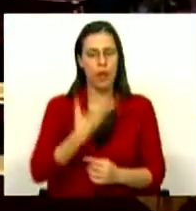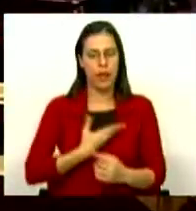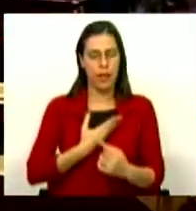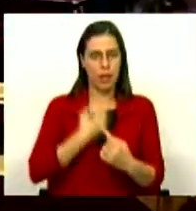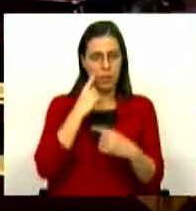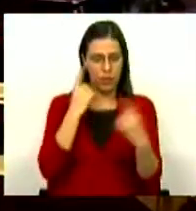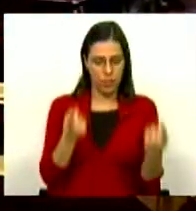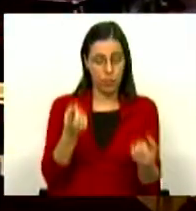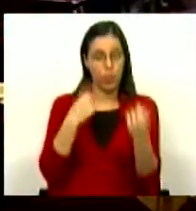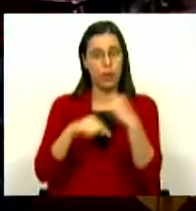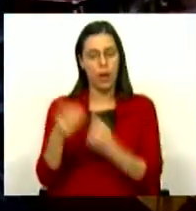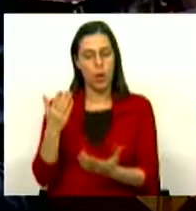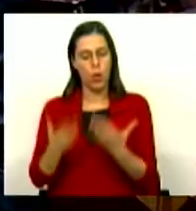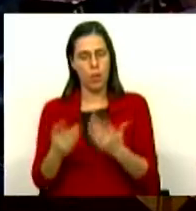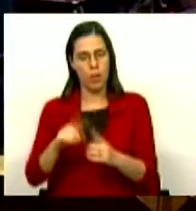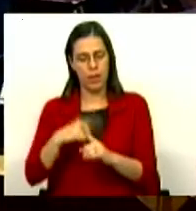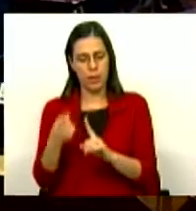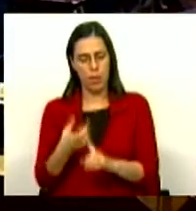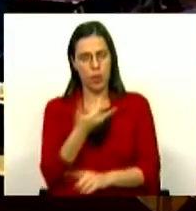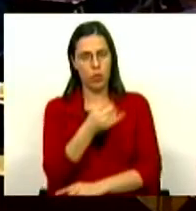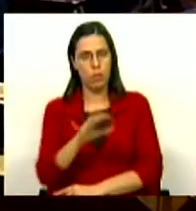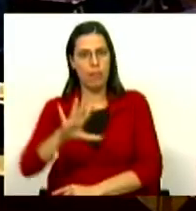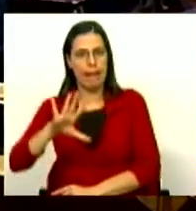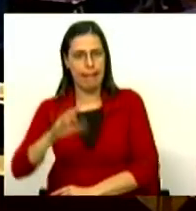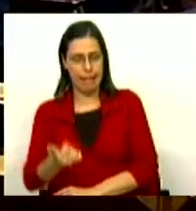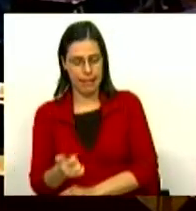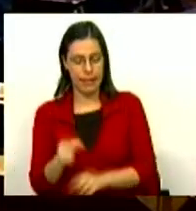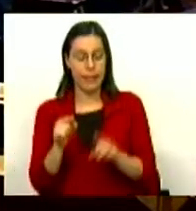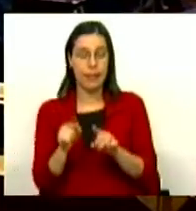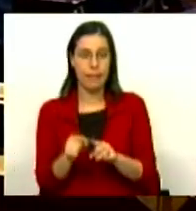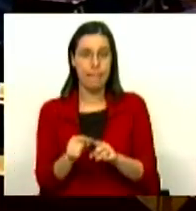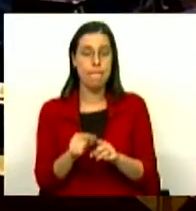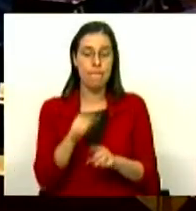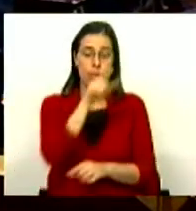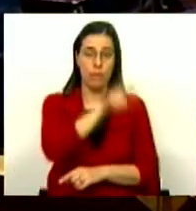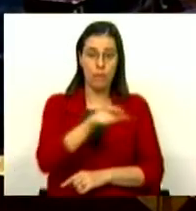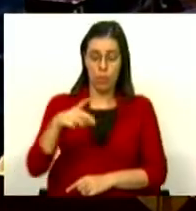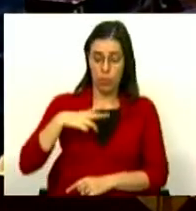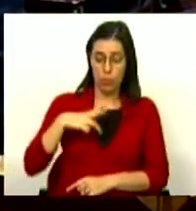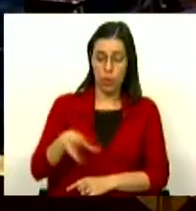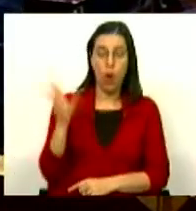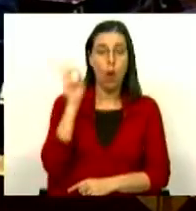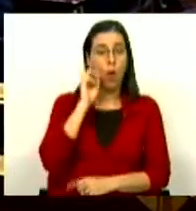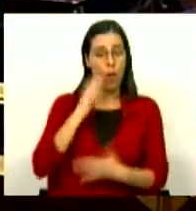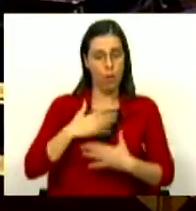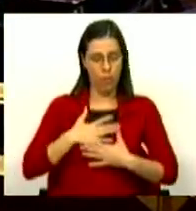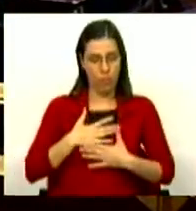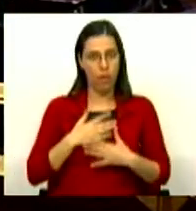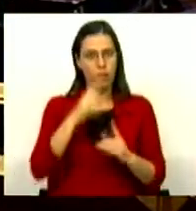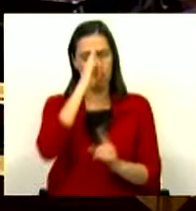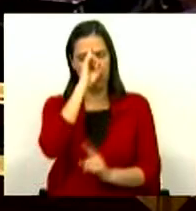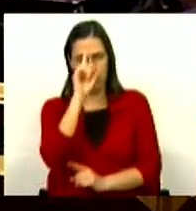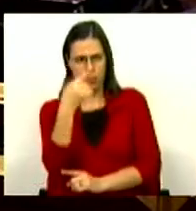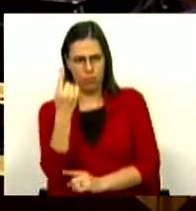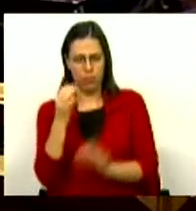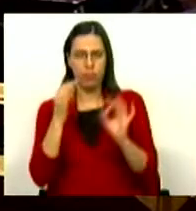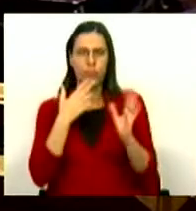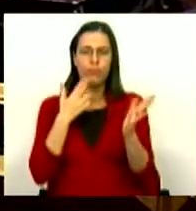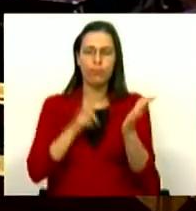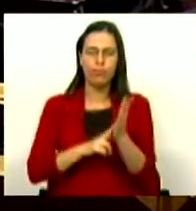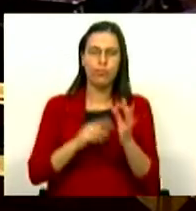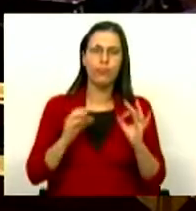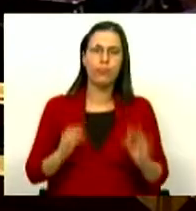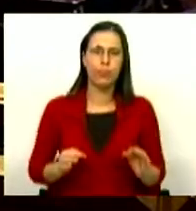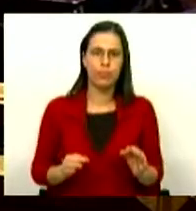em relação a 2015. Para que os portugueses que nos ouvem tenham noção da realidade